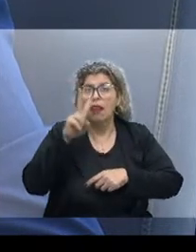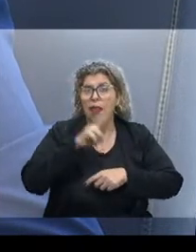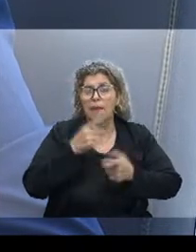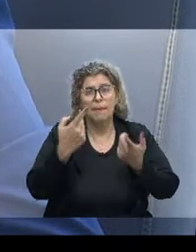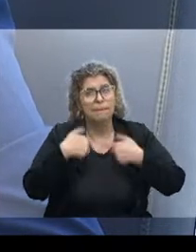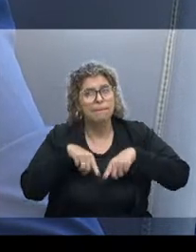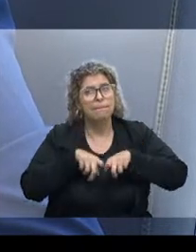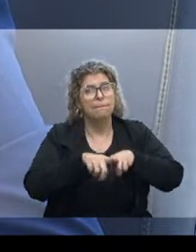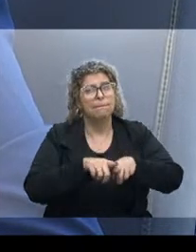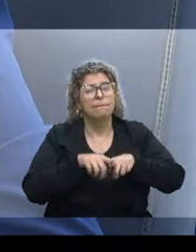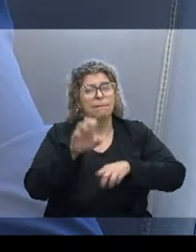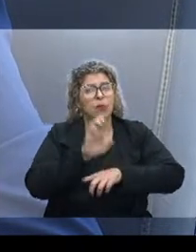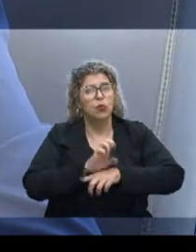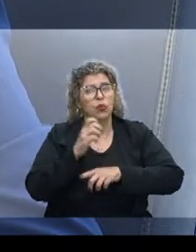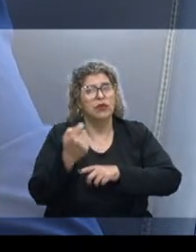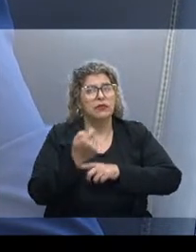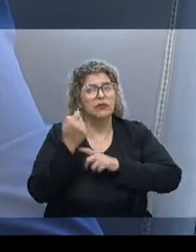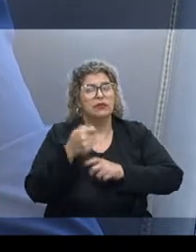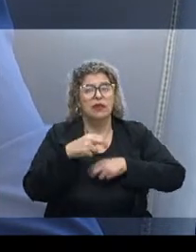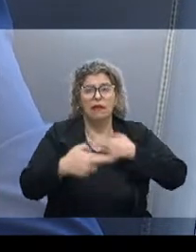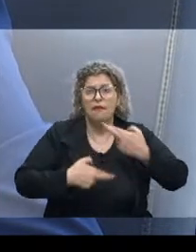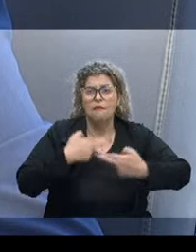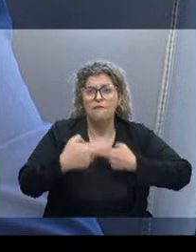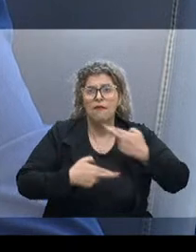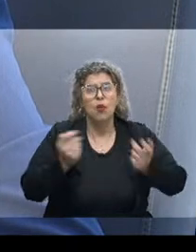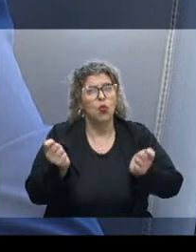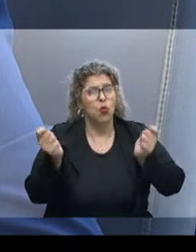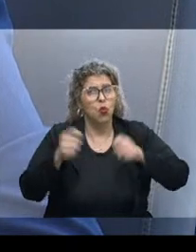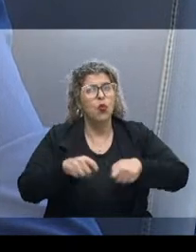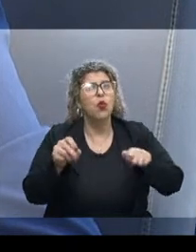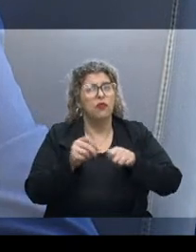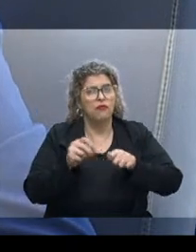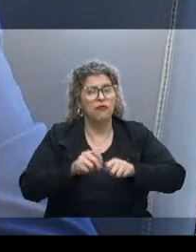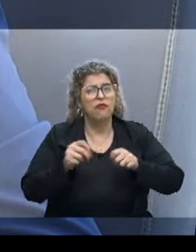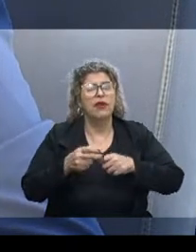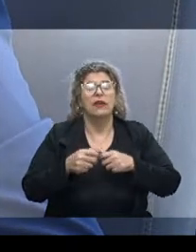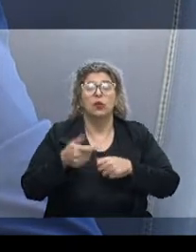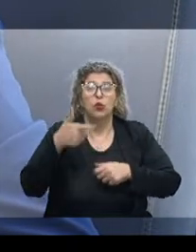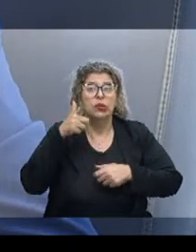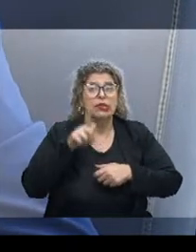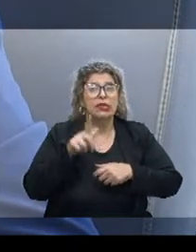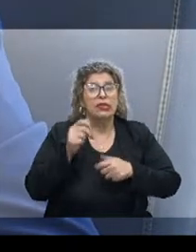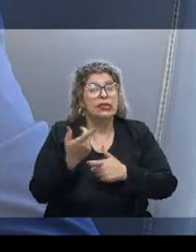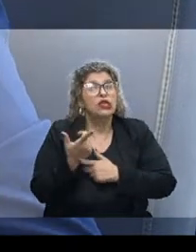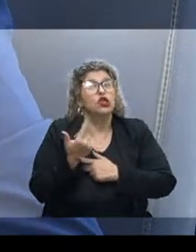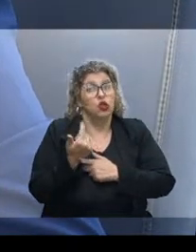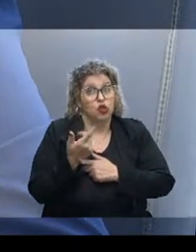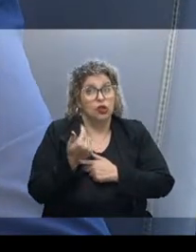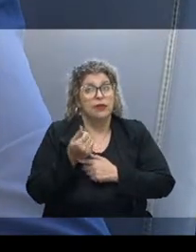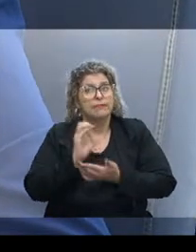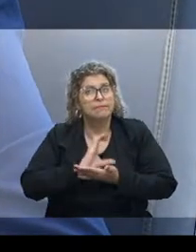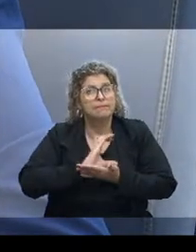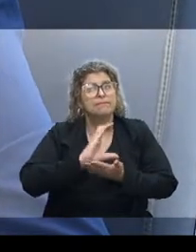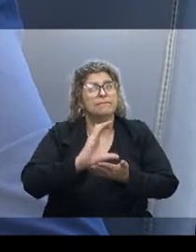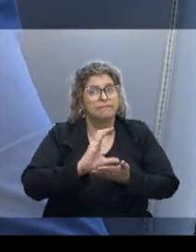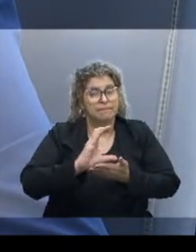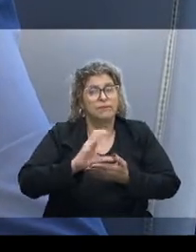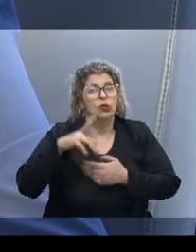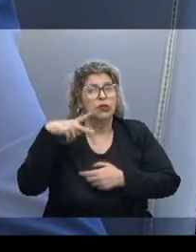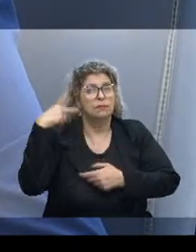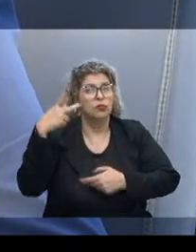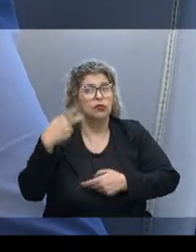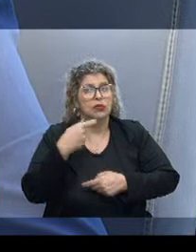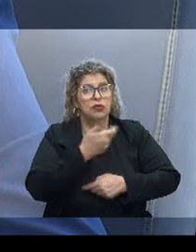parceira do governo do Estado nas reformas, e que permitiu que se tivesse fôlego financeiro, muitas vezes, para a implementação das políticas